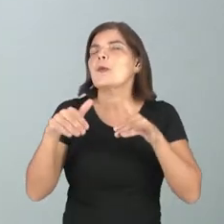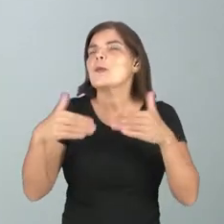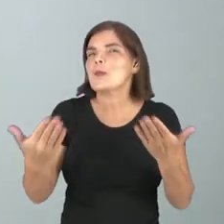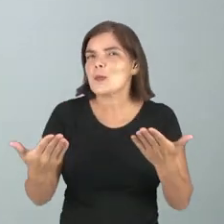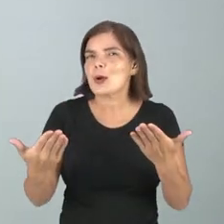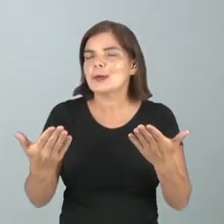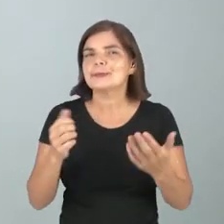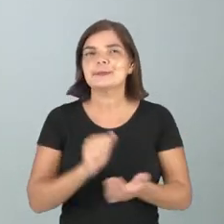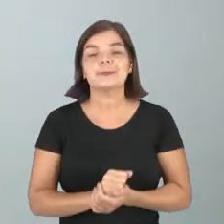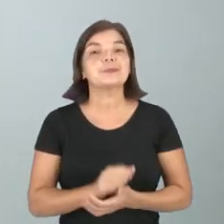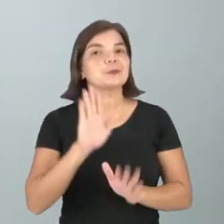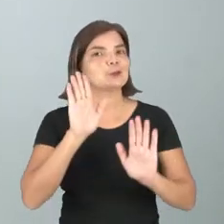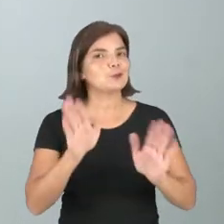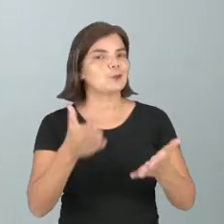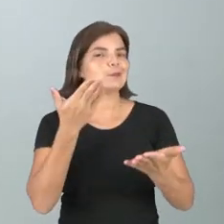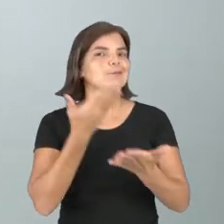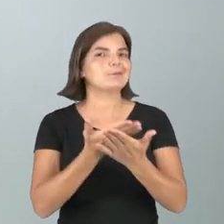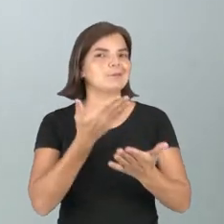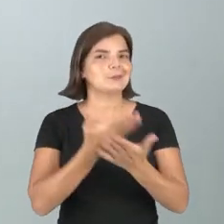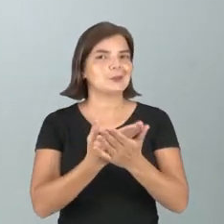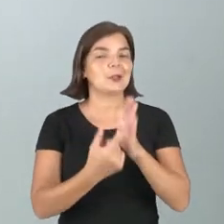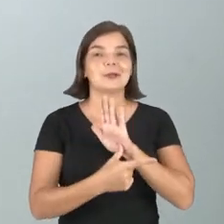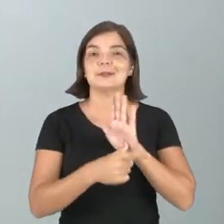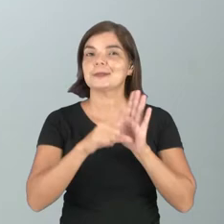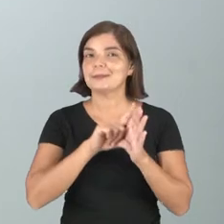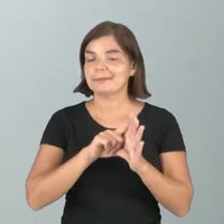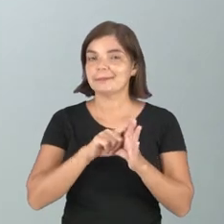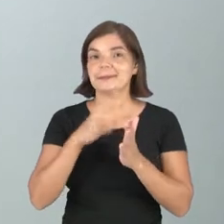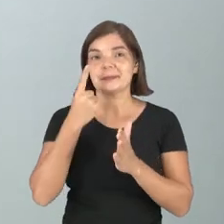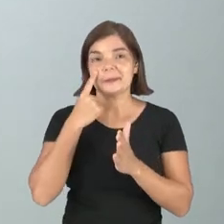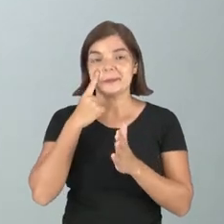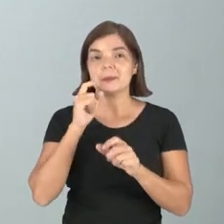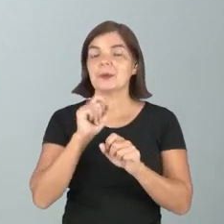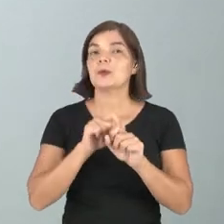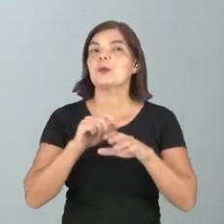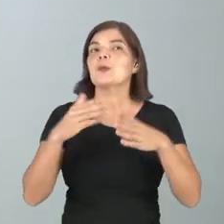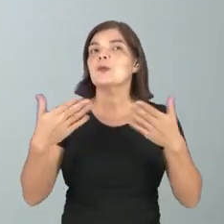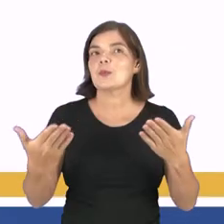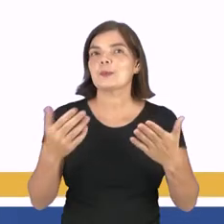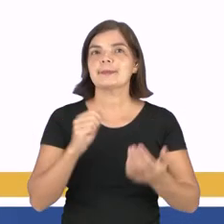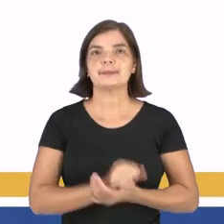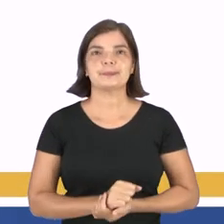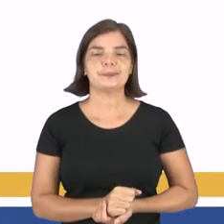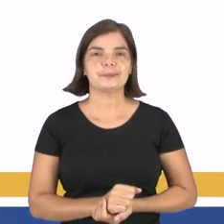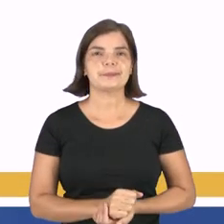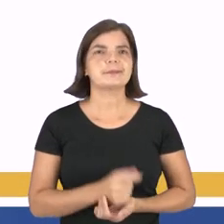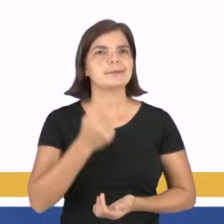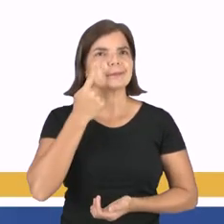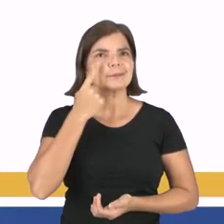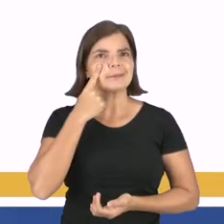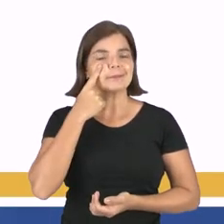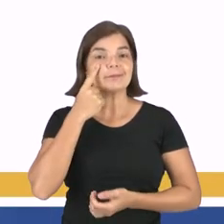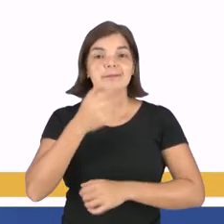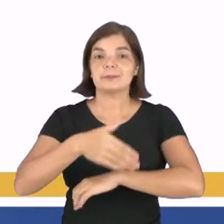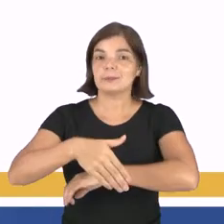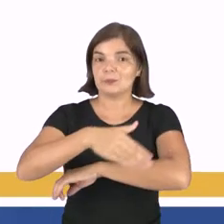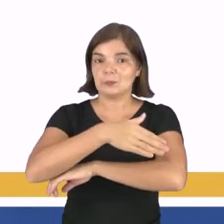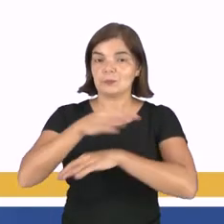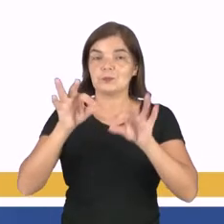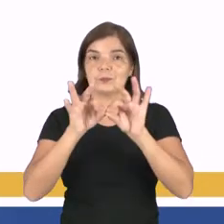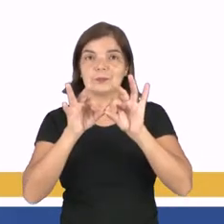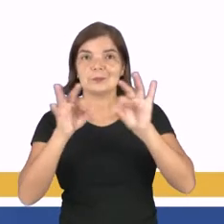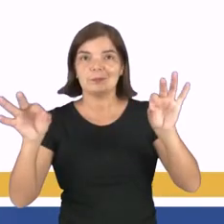estudamos em aulas anteriores, né? O recurso expressivo aí presente. Quando diz, a curva e o traço, eles se